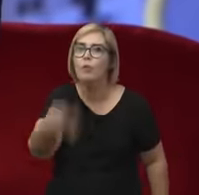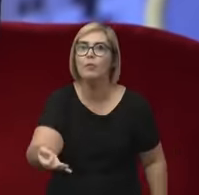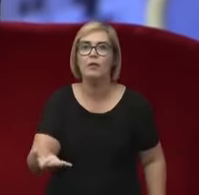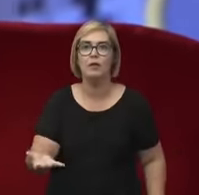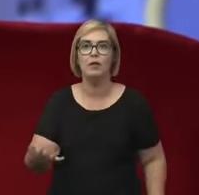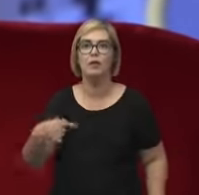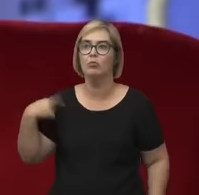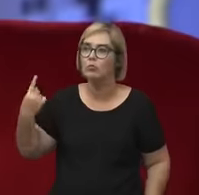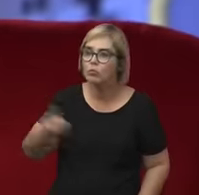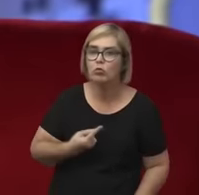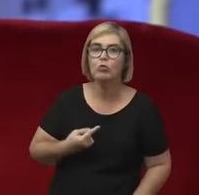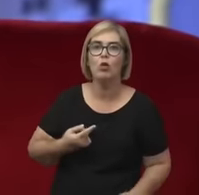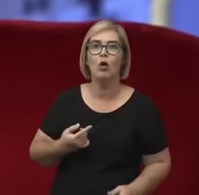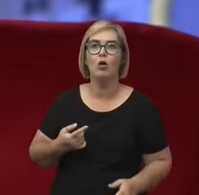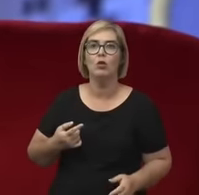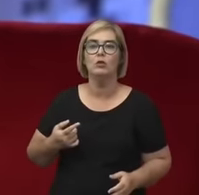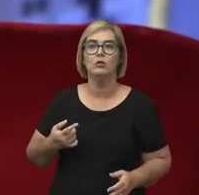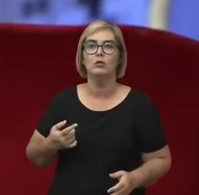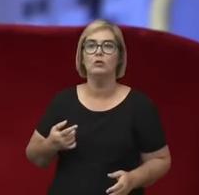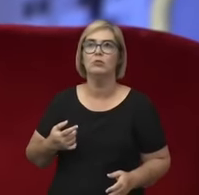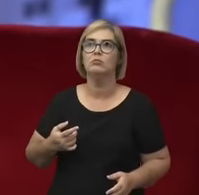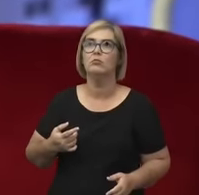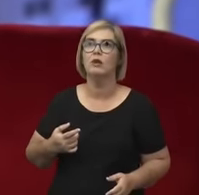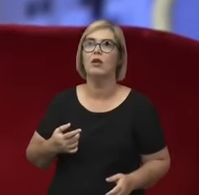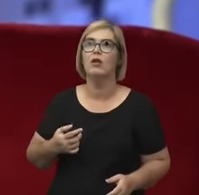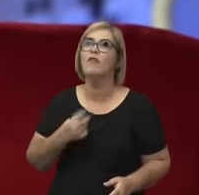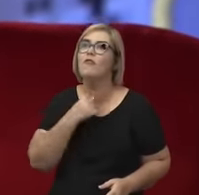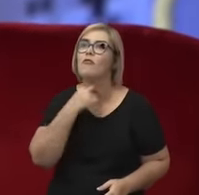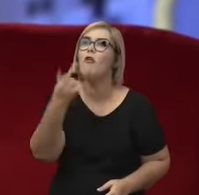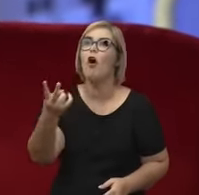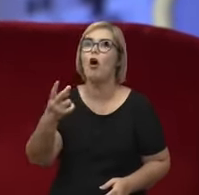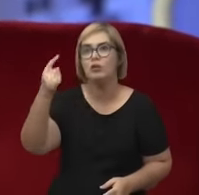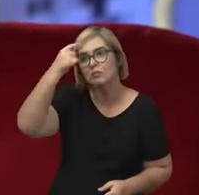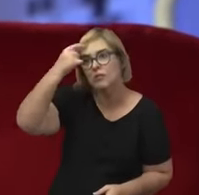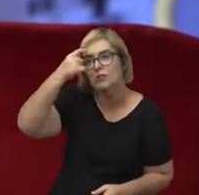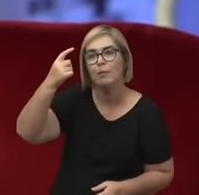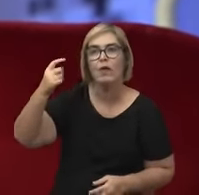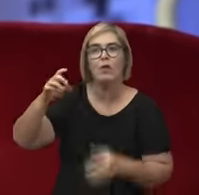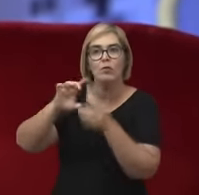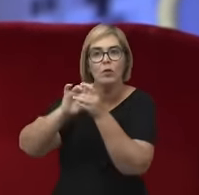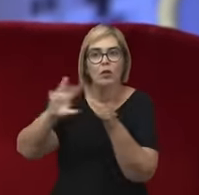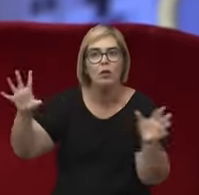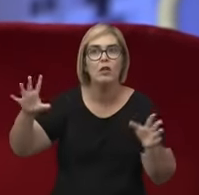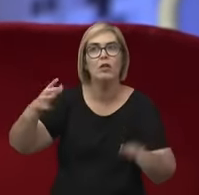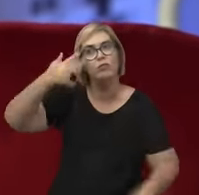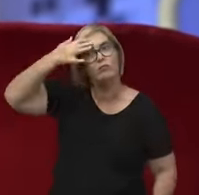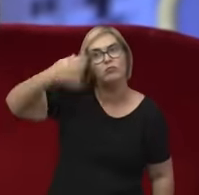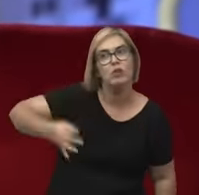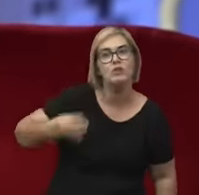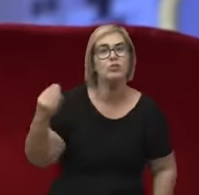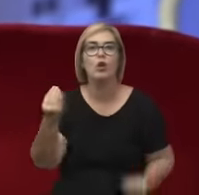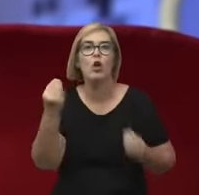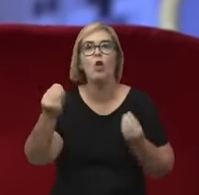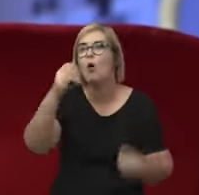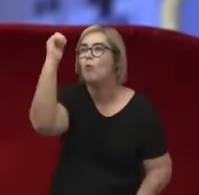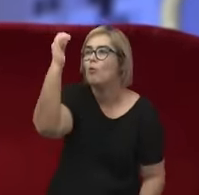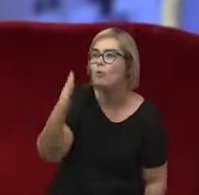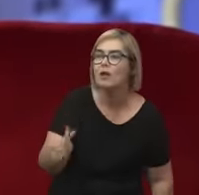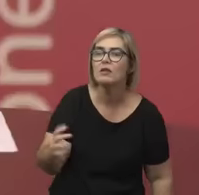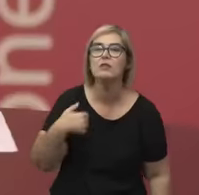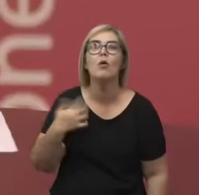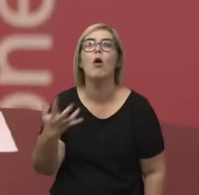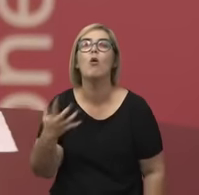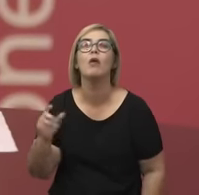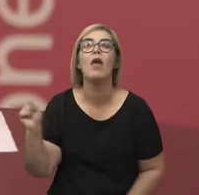a nossa capacidade de pensar, inclusive, e de decidir os rumos da nação, decidir onde queremos